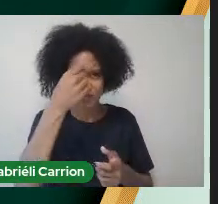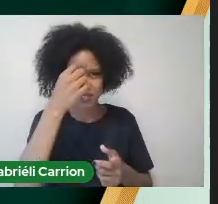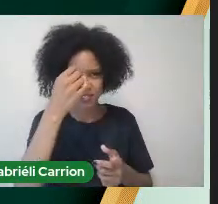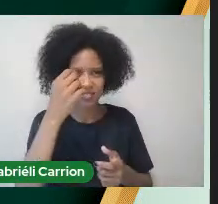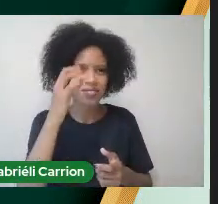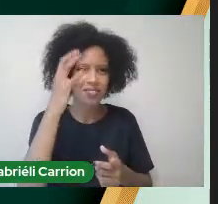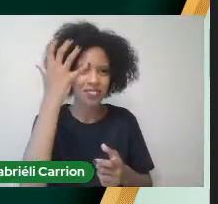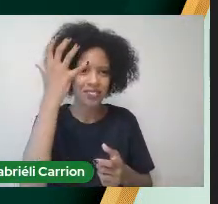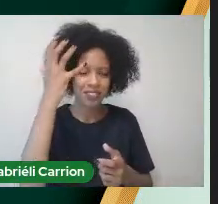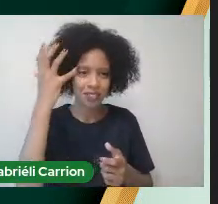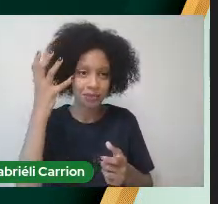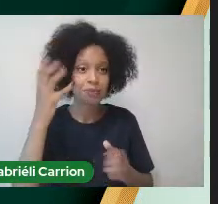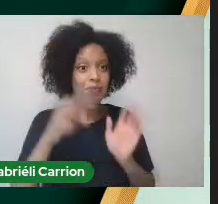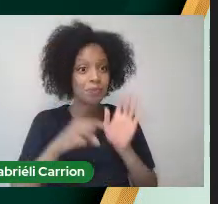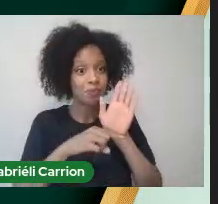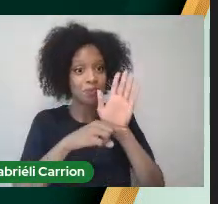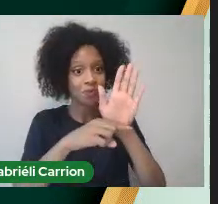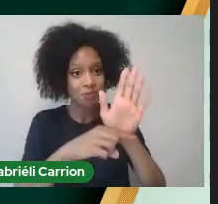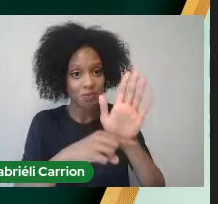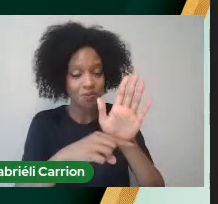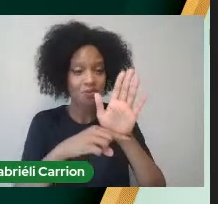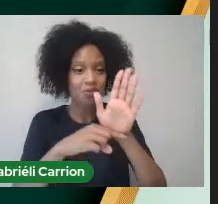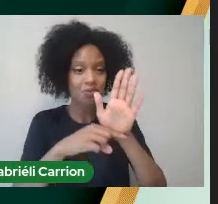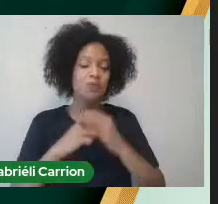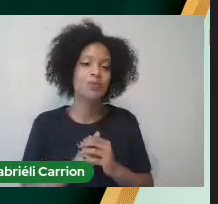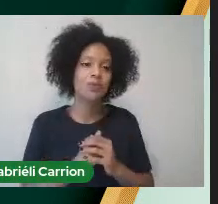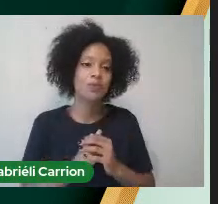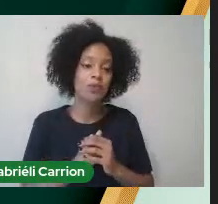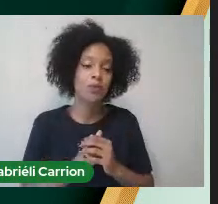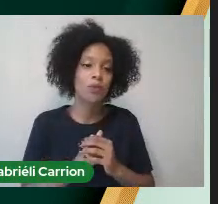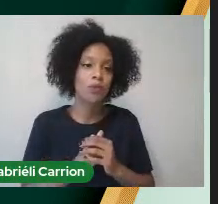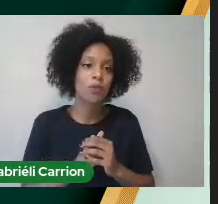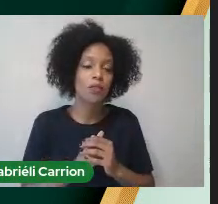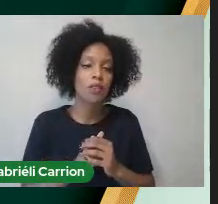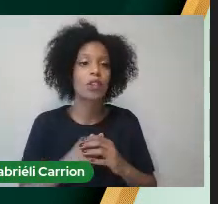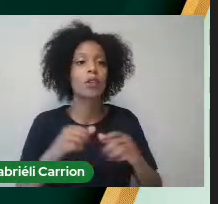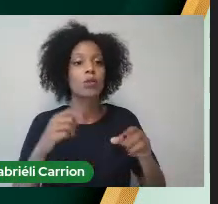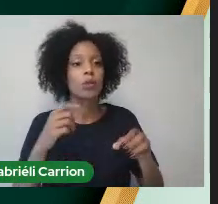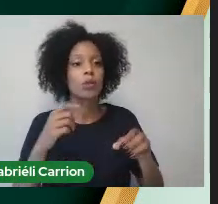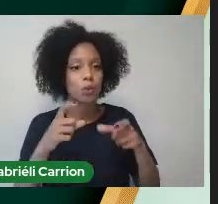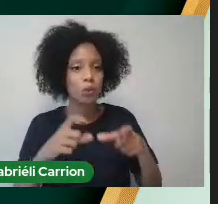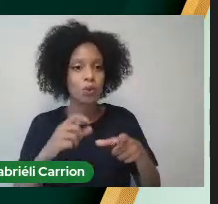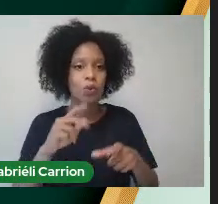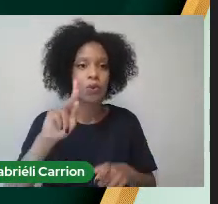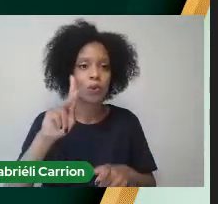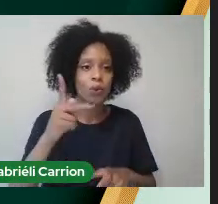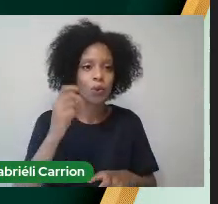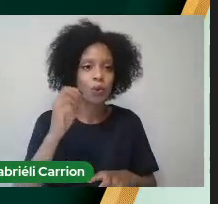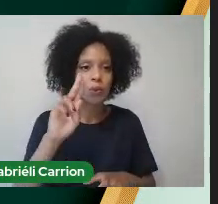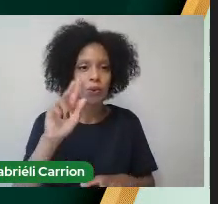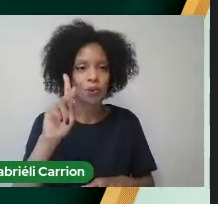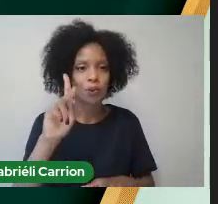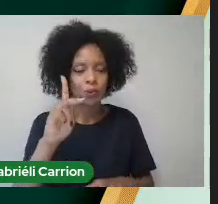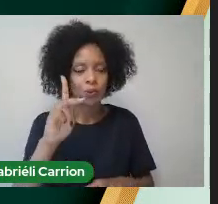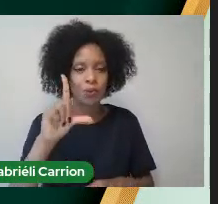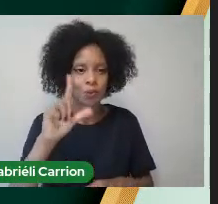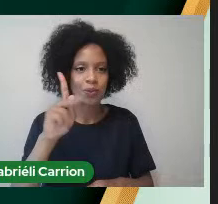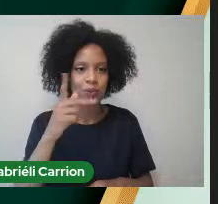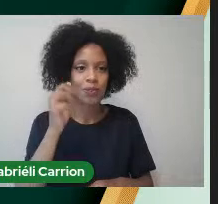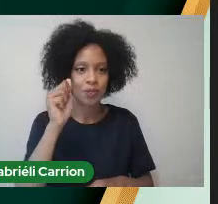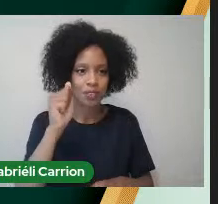Universidade Aberta Do Brasil Polos Pulha Negra E Quaraí Eu